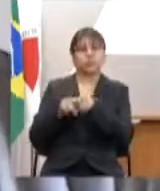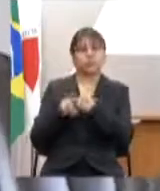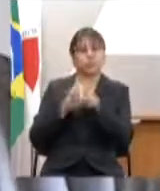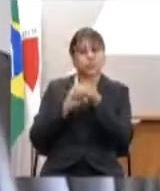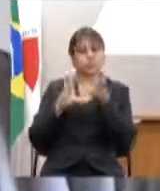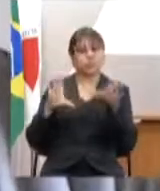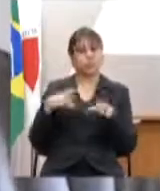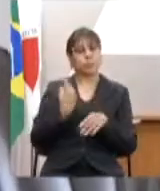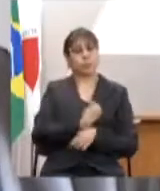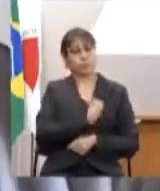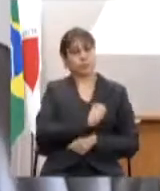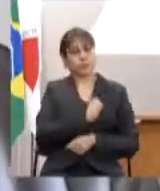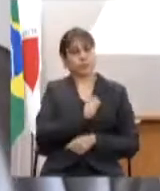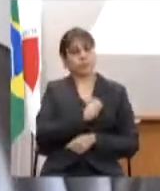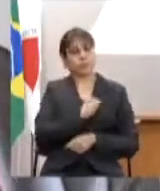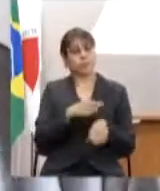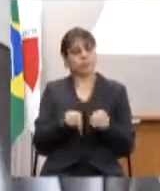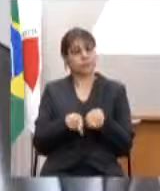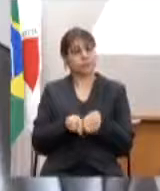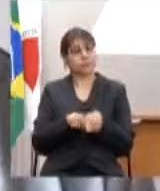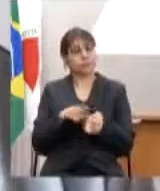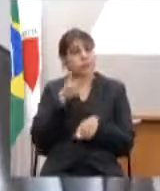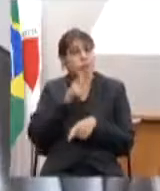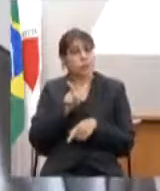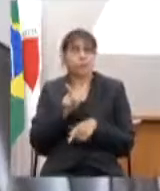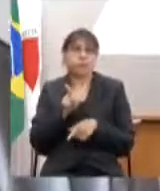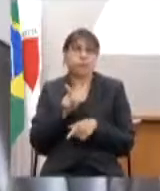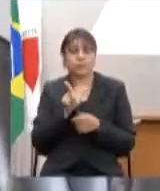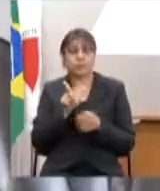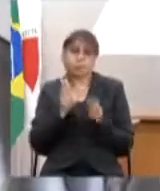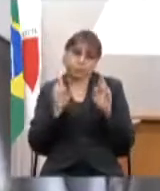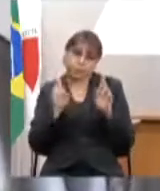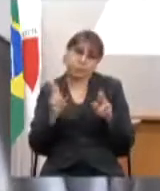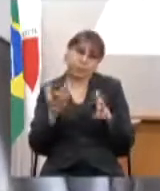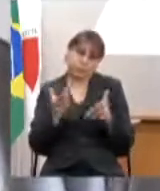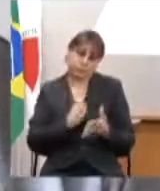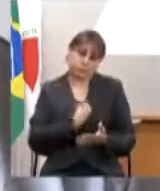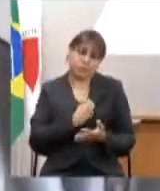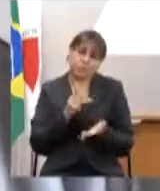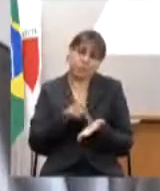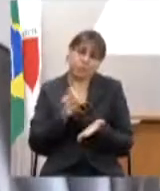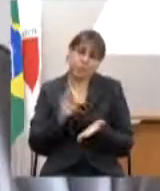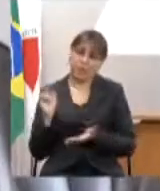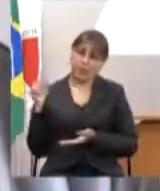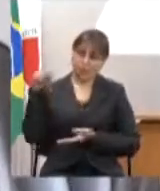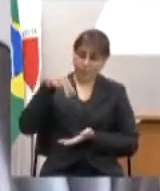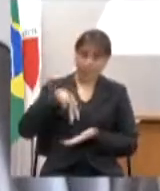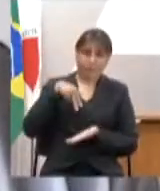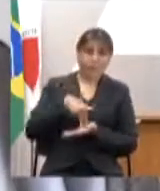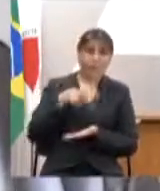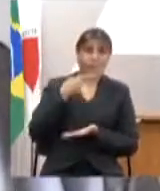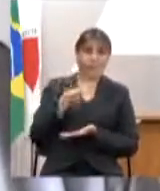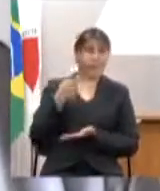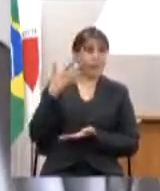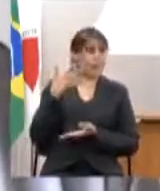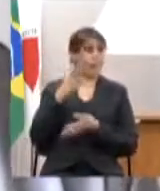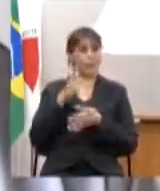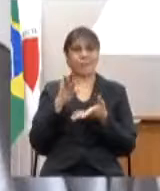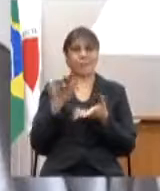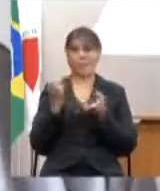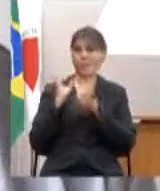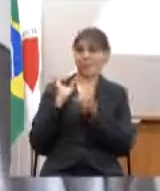gente participar e que de fato seja uma participação efetiva não só de chegar aqui e contribuir com números